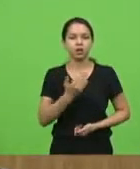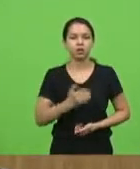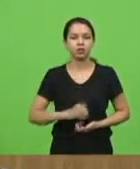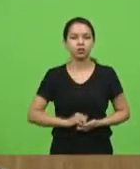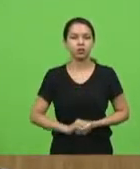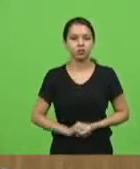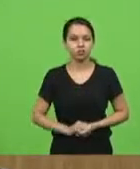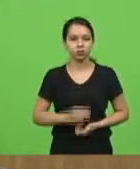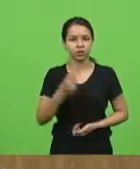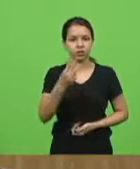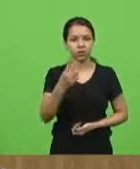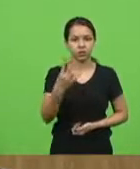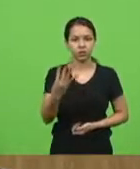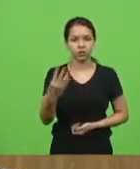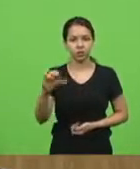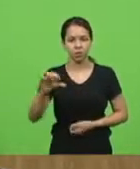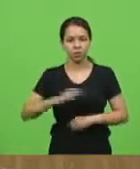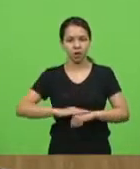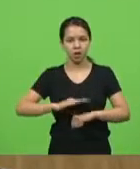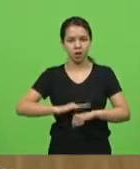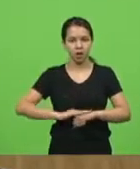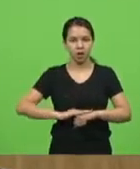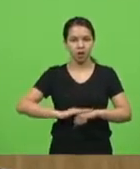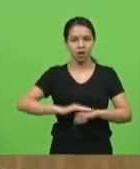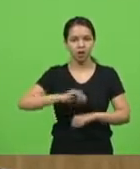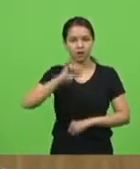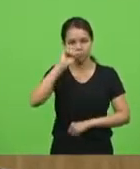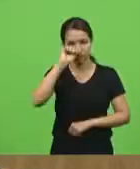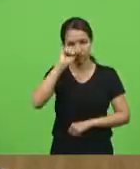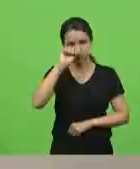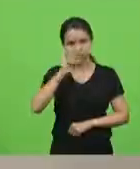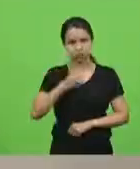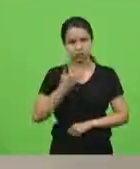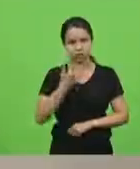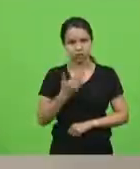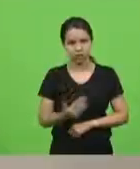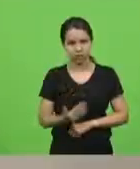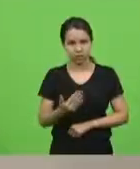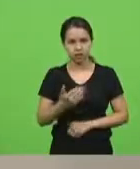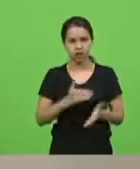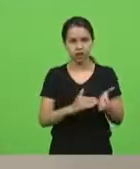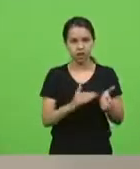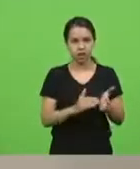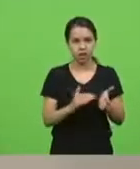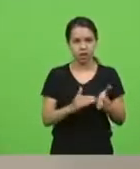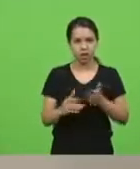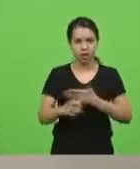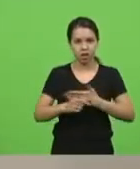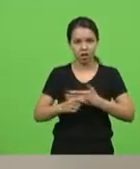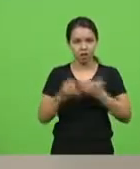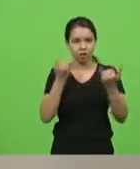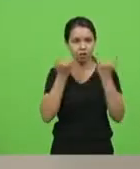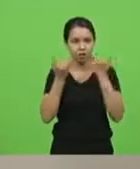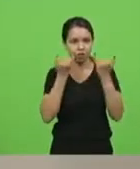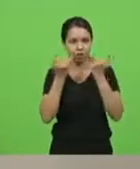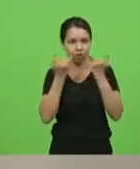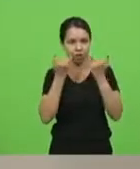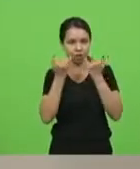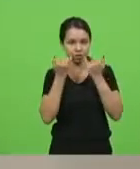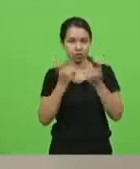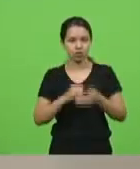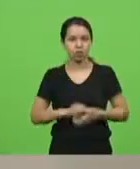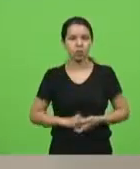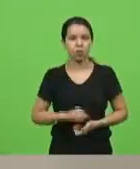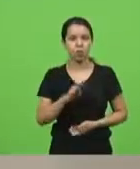Requerimento 349, autoria deputada Ana Campagnolo, solicitando ao secretário de Estado da Casa Civil informações acerca da ocorrência policial na